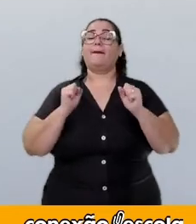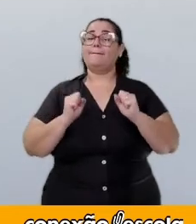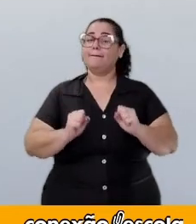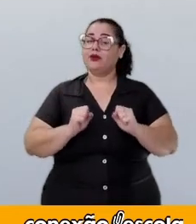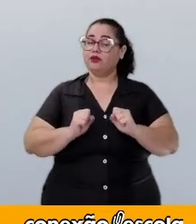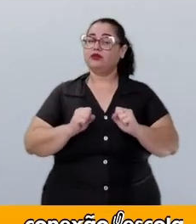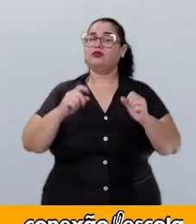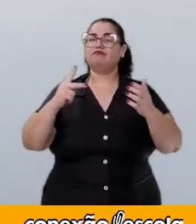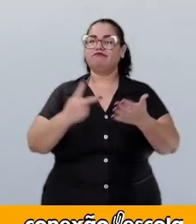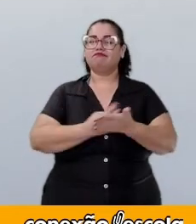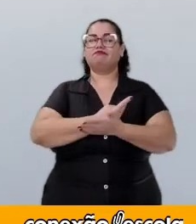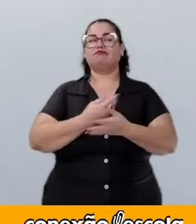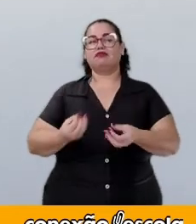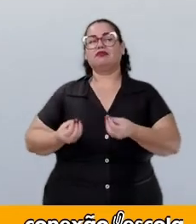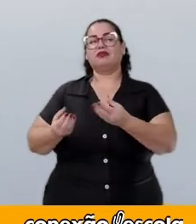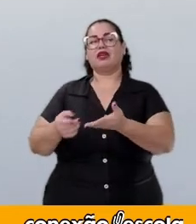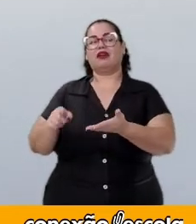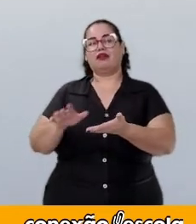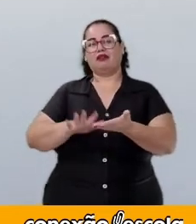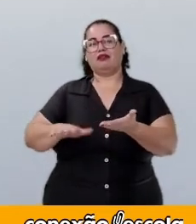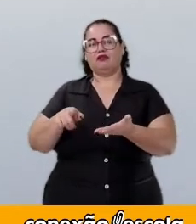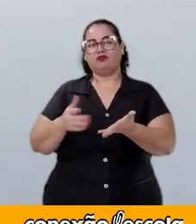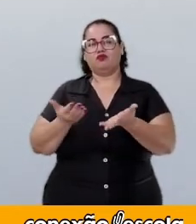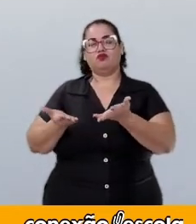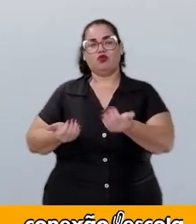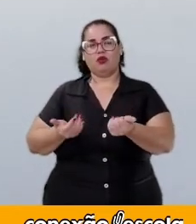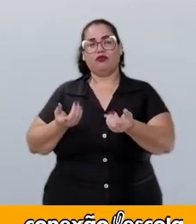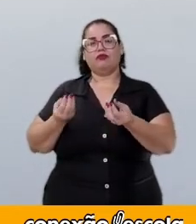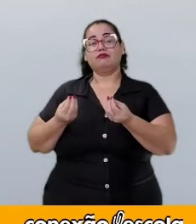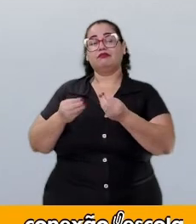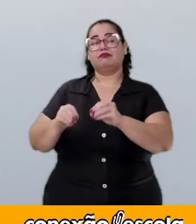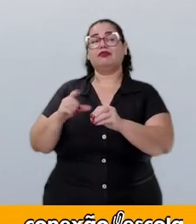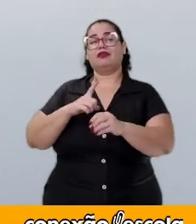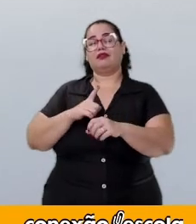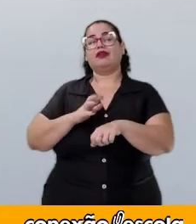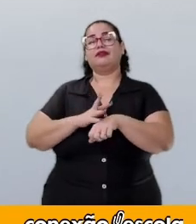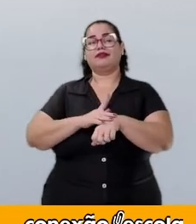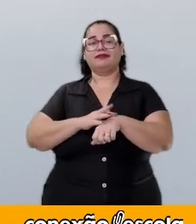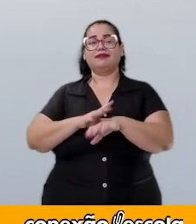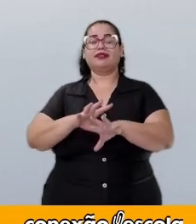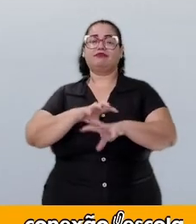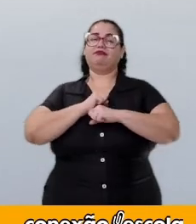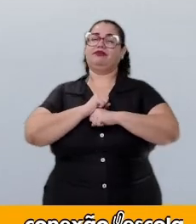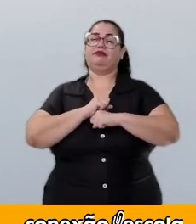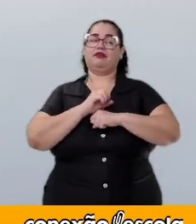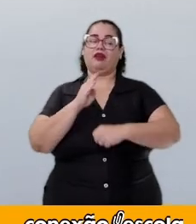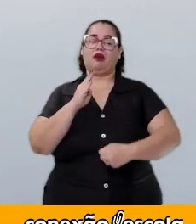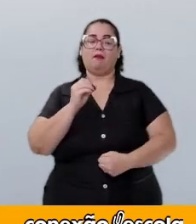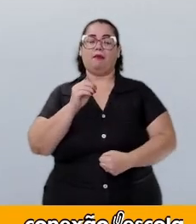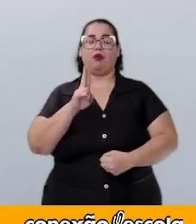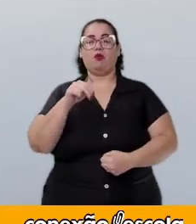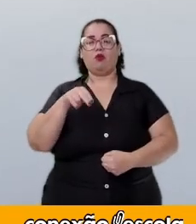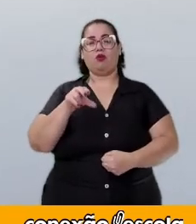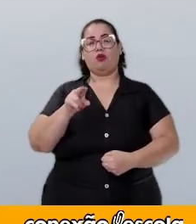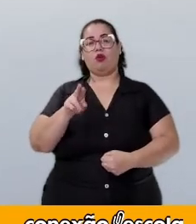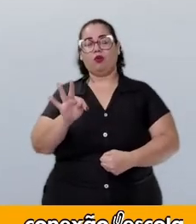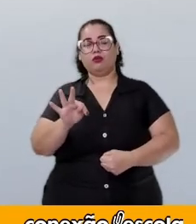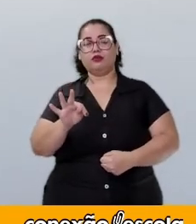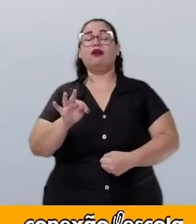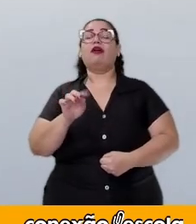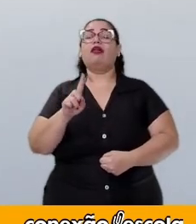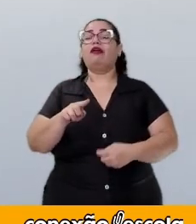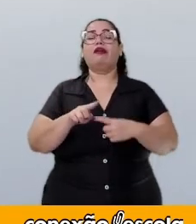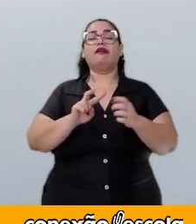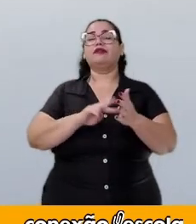contribuir para que, nesses jovens, se instale a síndrome de burnout, situação em que o